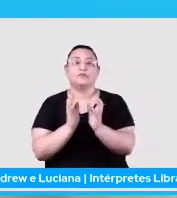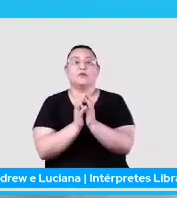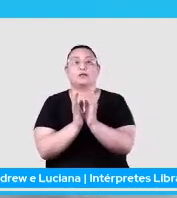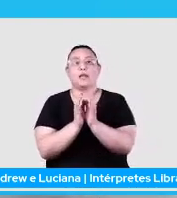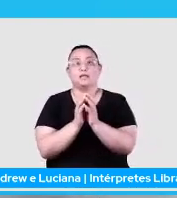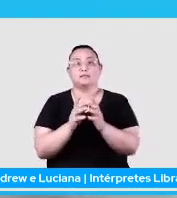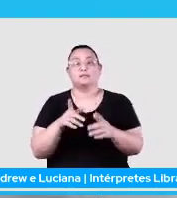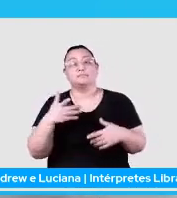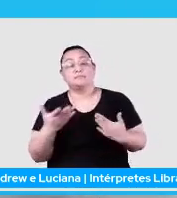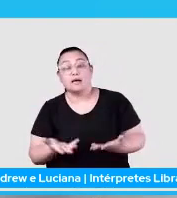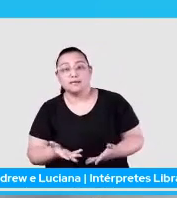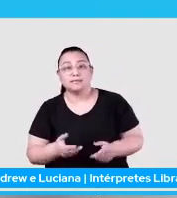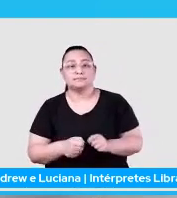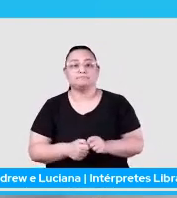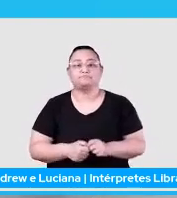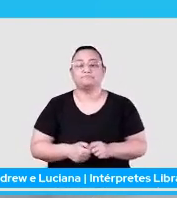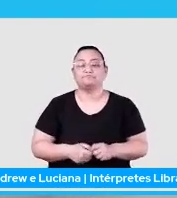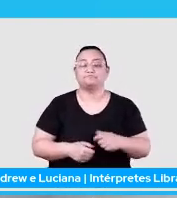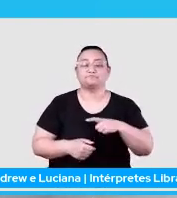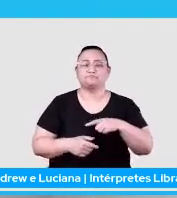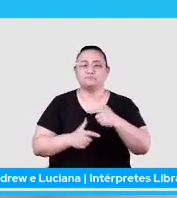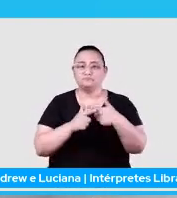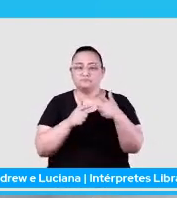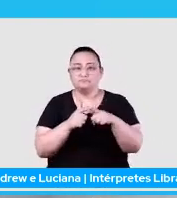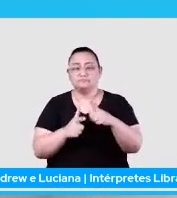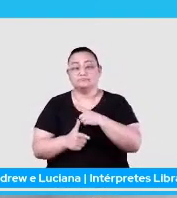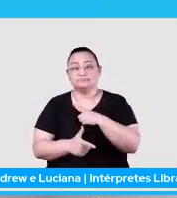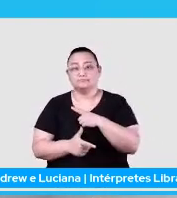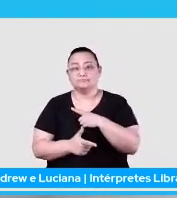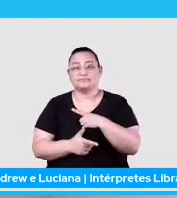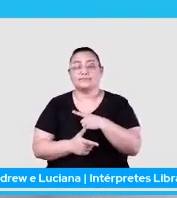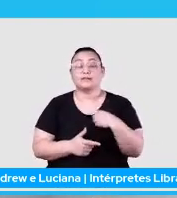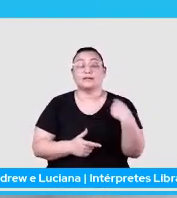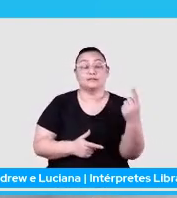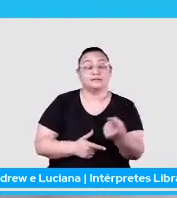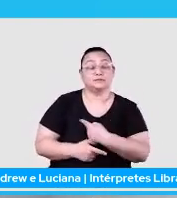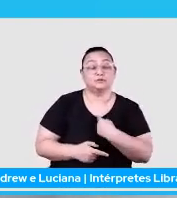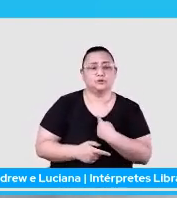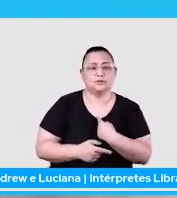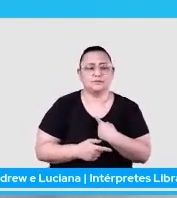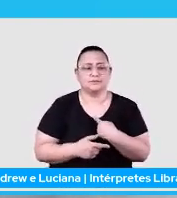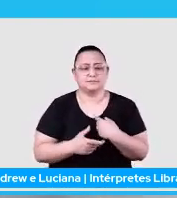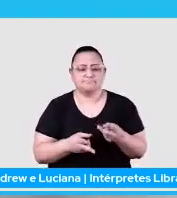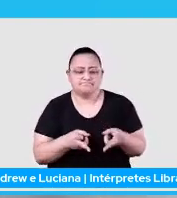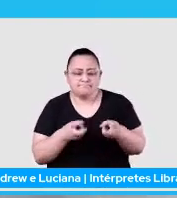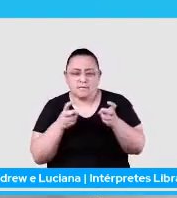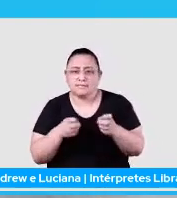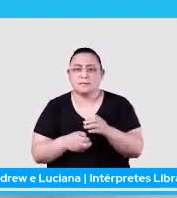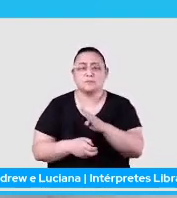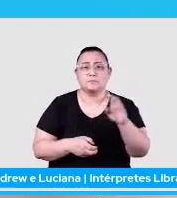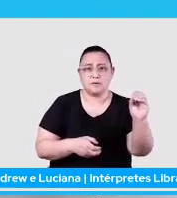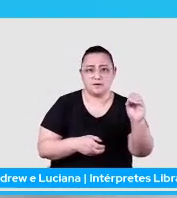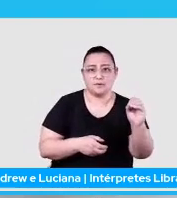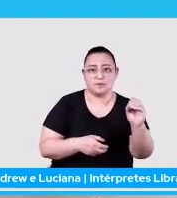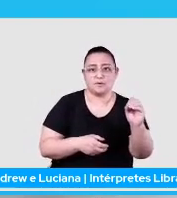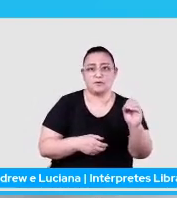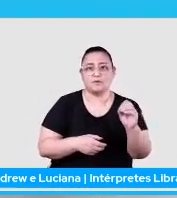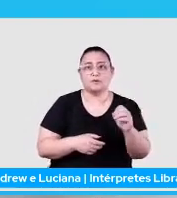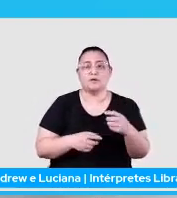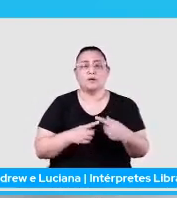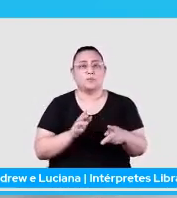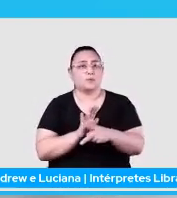aí, no problema que a gente tem, a gente, dados bolestins de ocorrência, são dados de crime